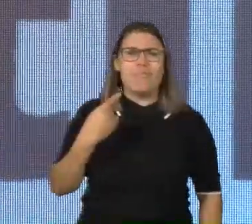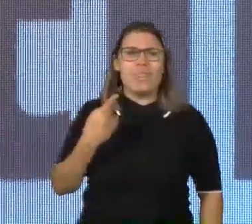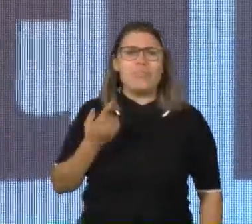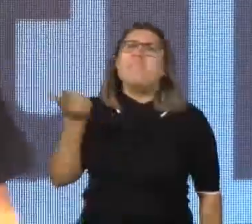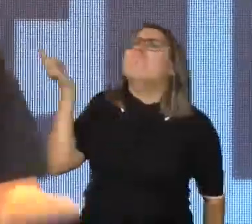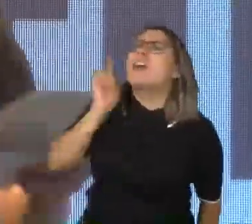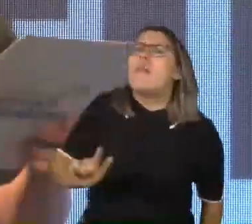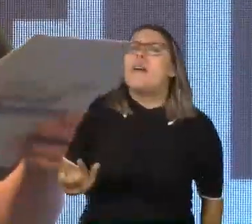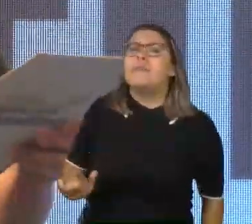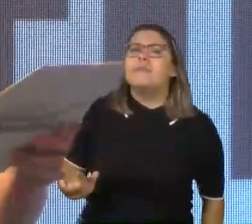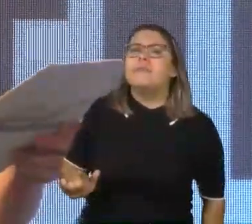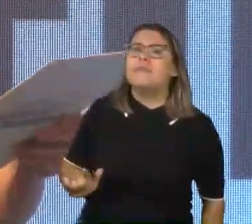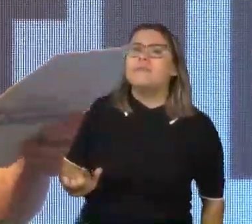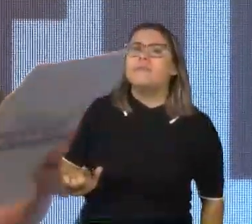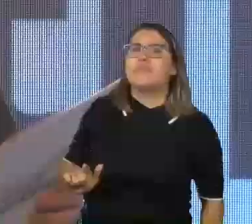capazes.